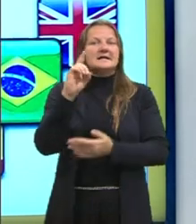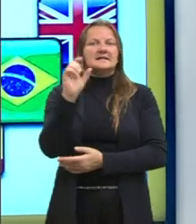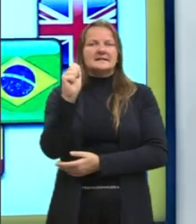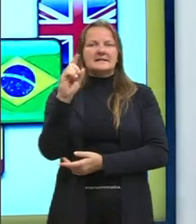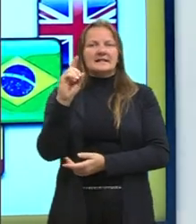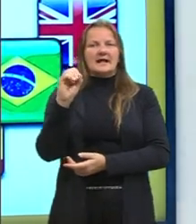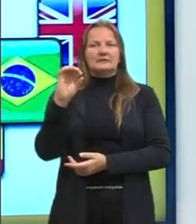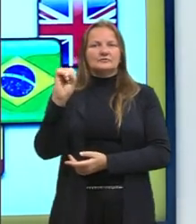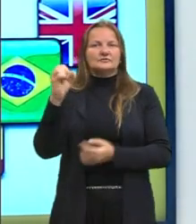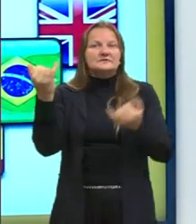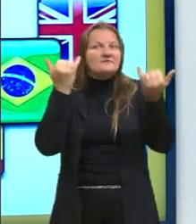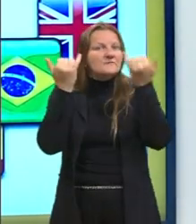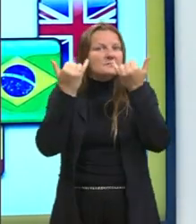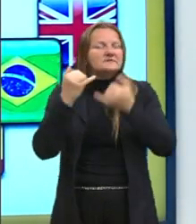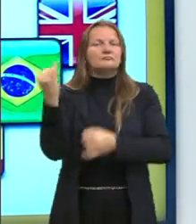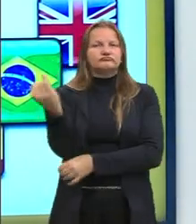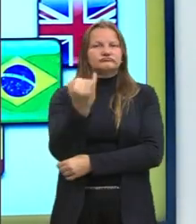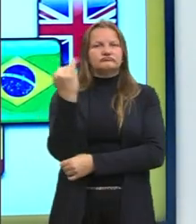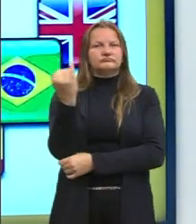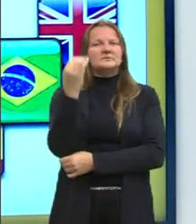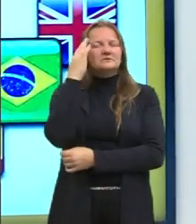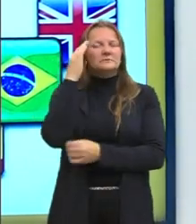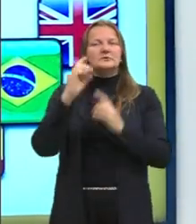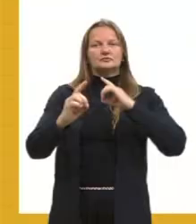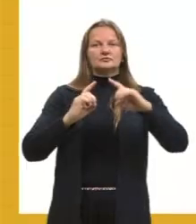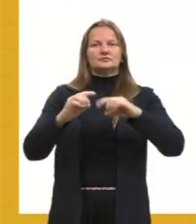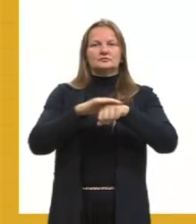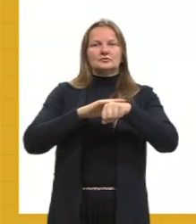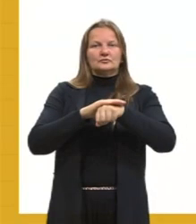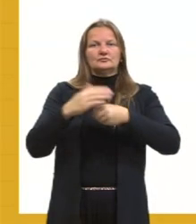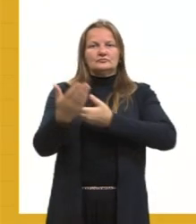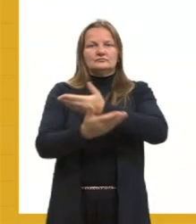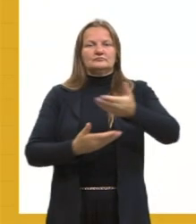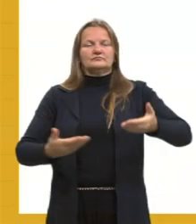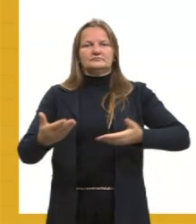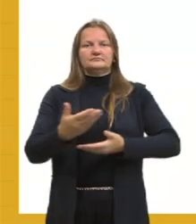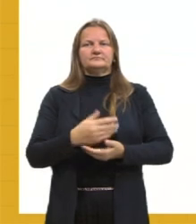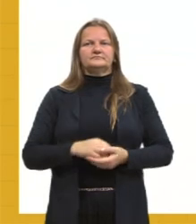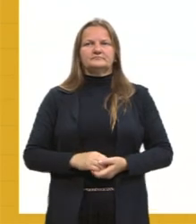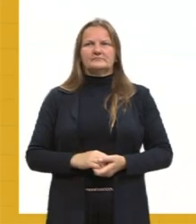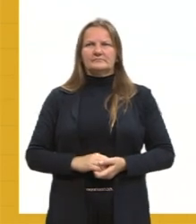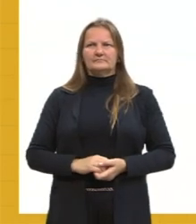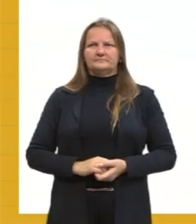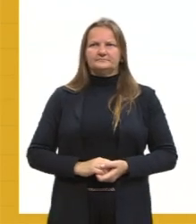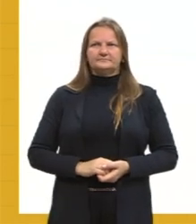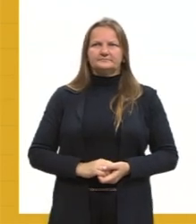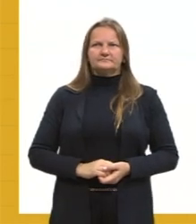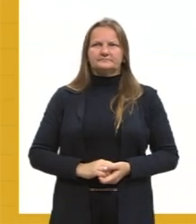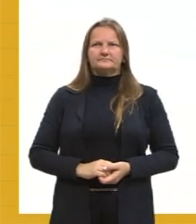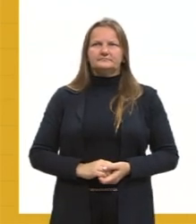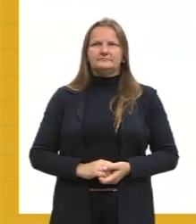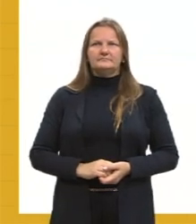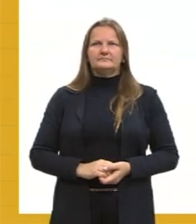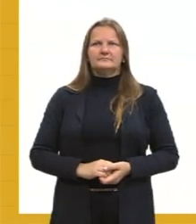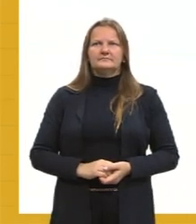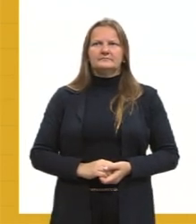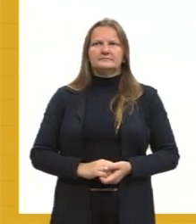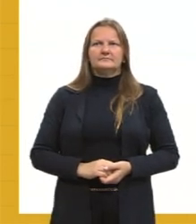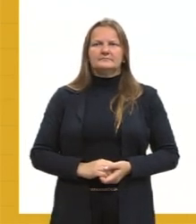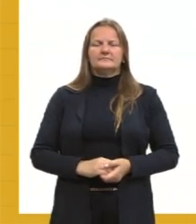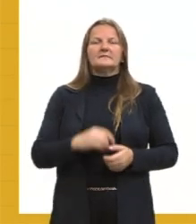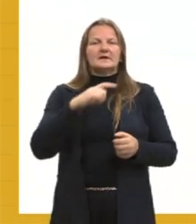dentro de uma discussão sobre os nossos idiomas. Então, nós temos essa posição